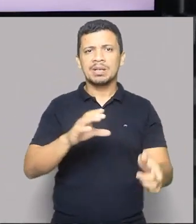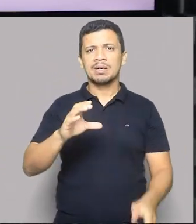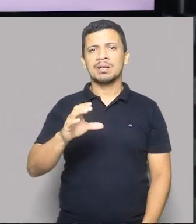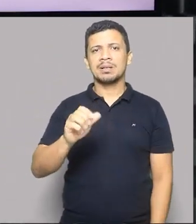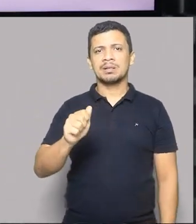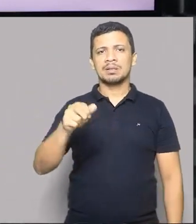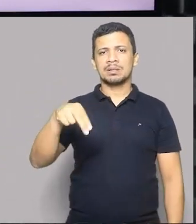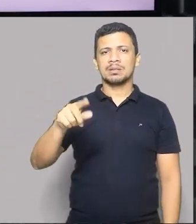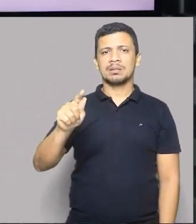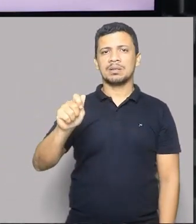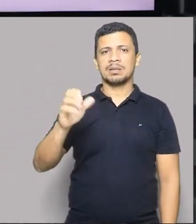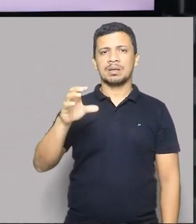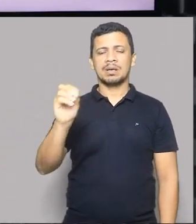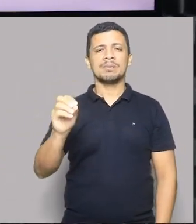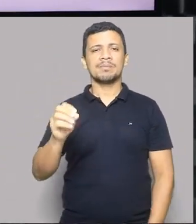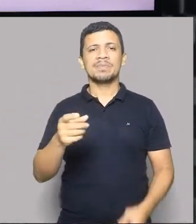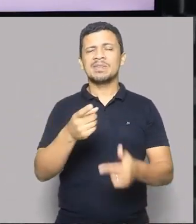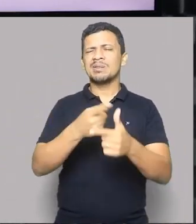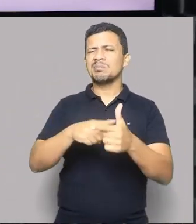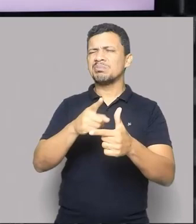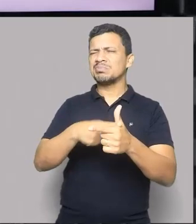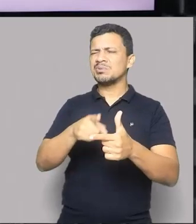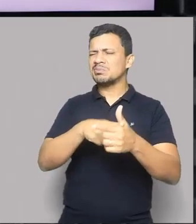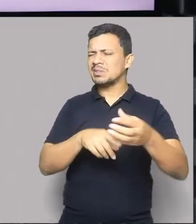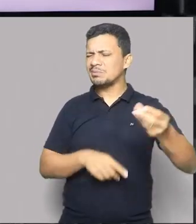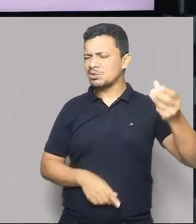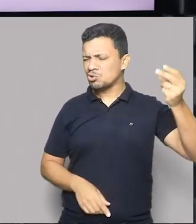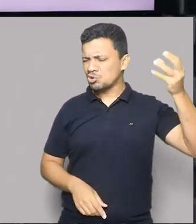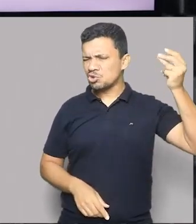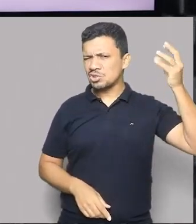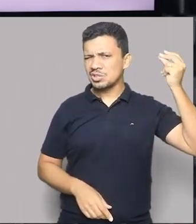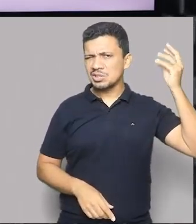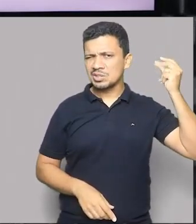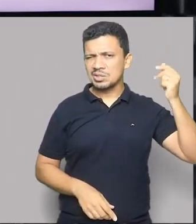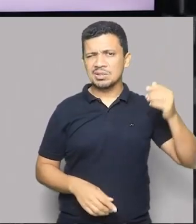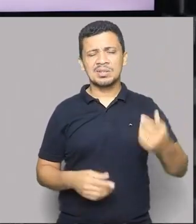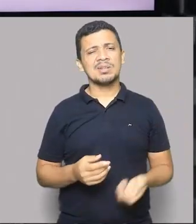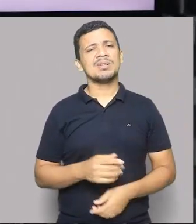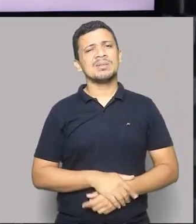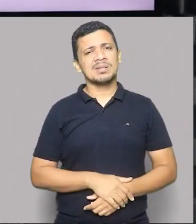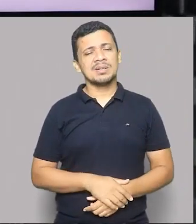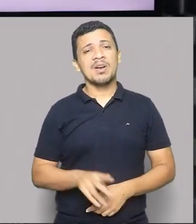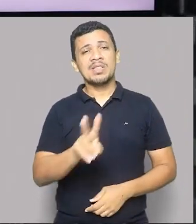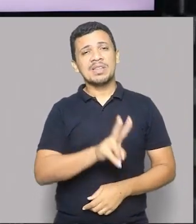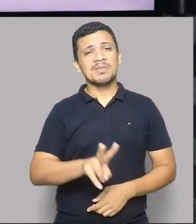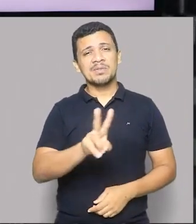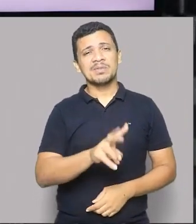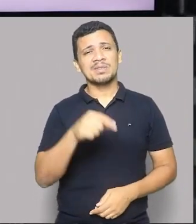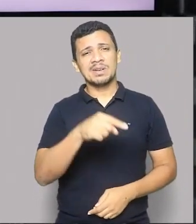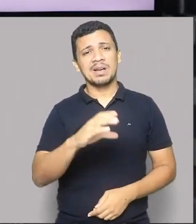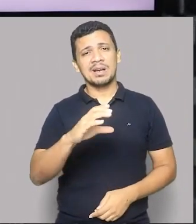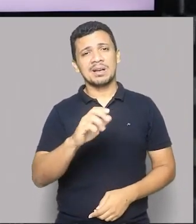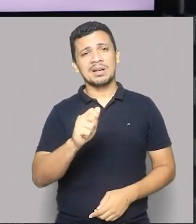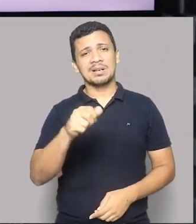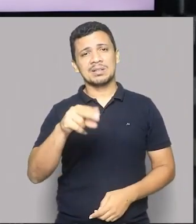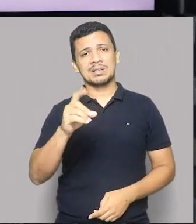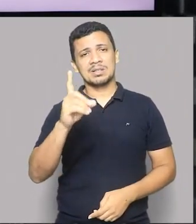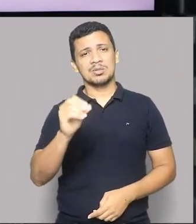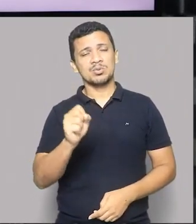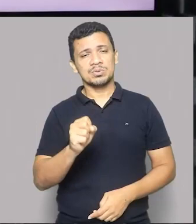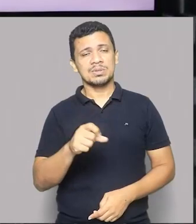E já de agora derda a problemática de canudos. Não é verdade? Então a caatinga com seus problemas, com as suas